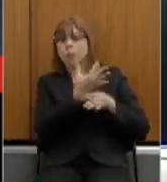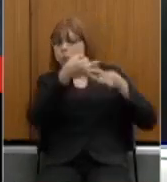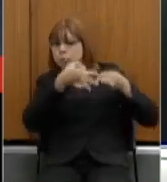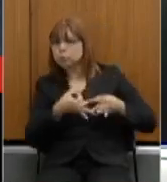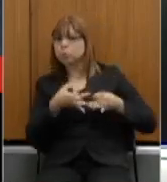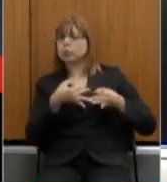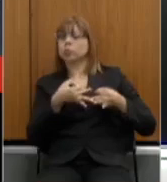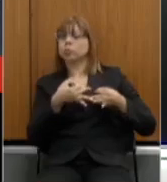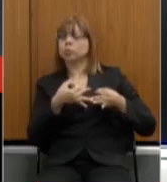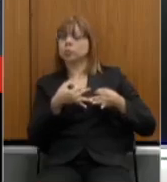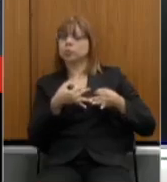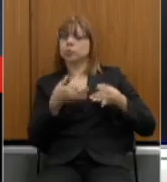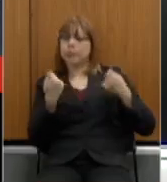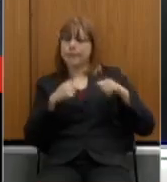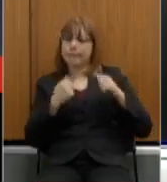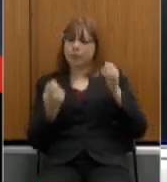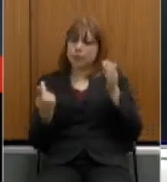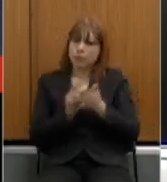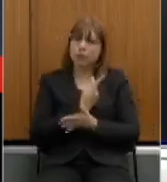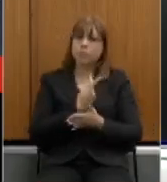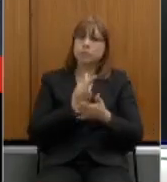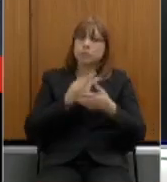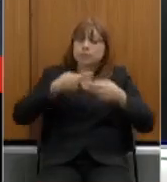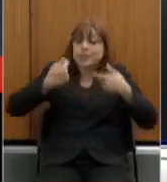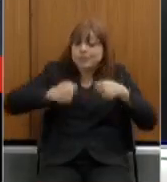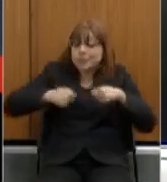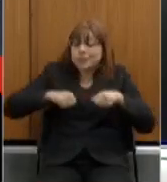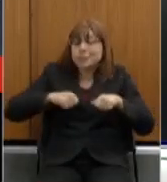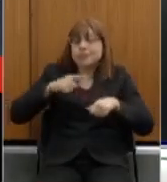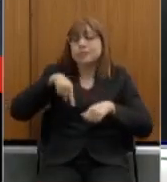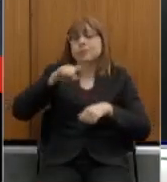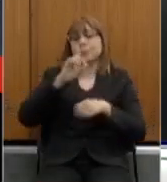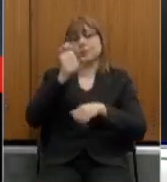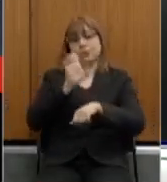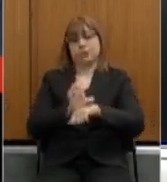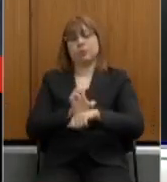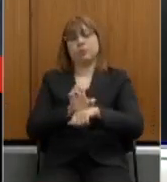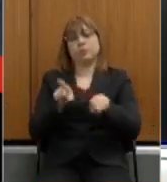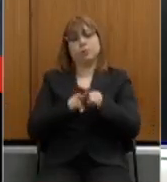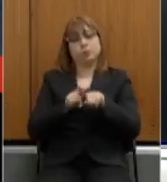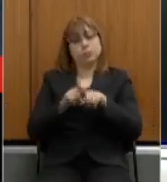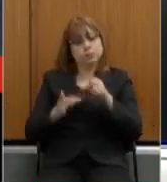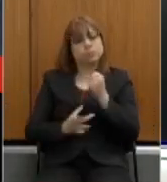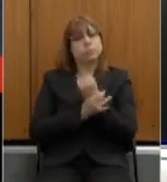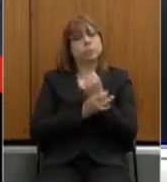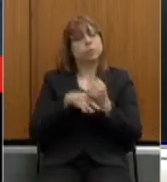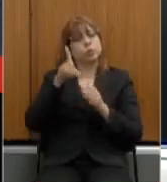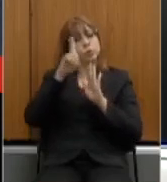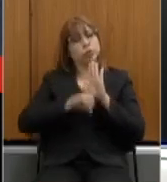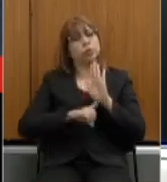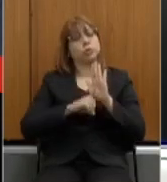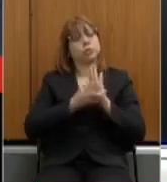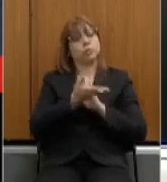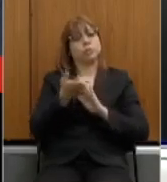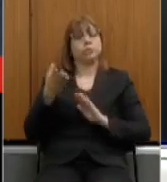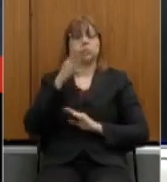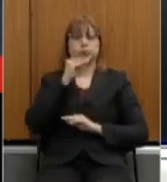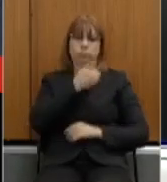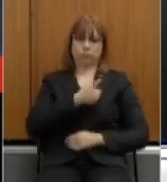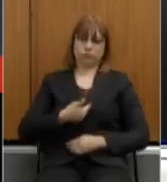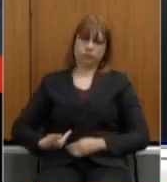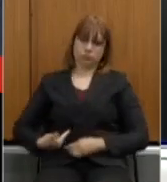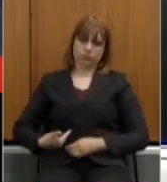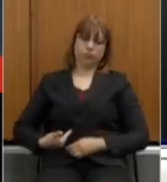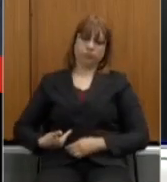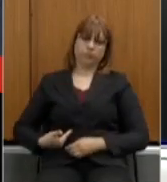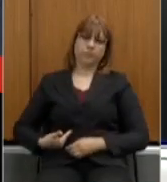necessidades do Estado e que preserve, acima de tudo, os direitos dos servidores. O abrangente debate com as entidades e